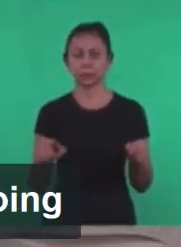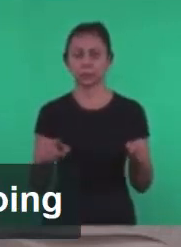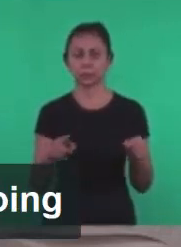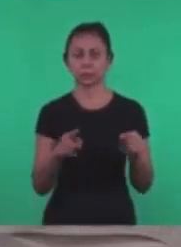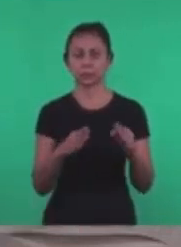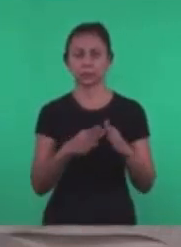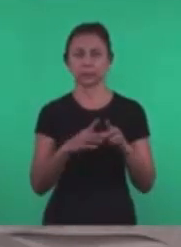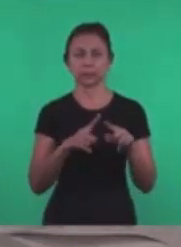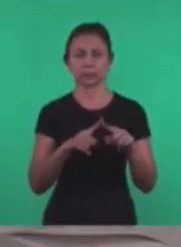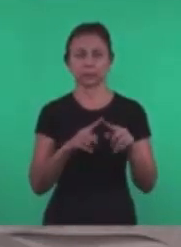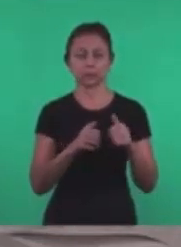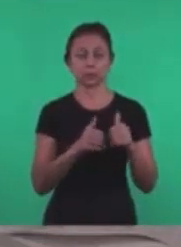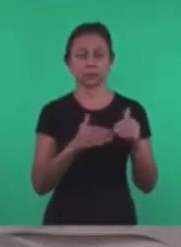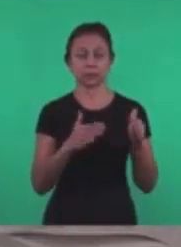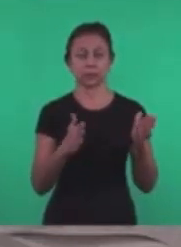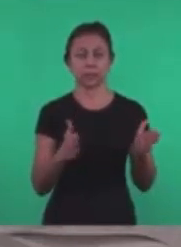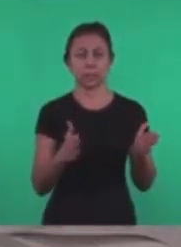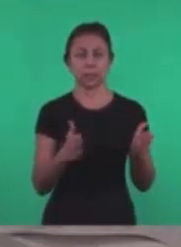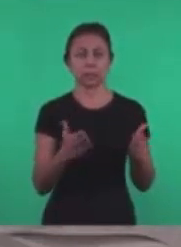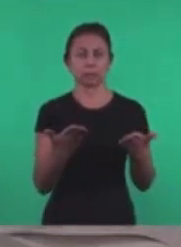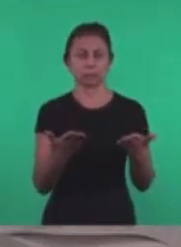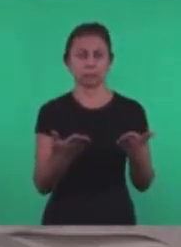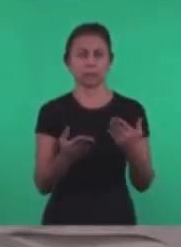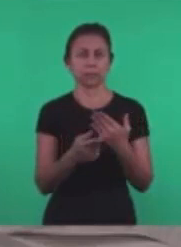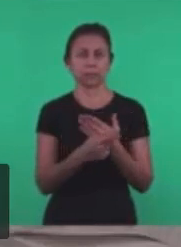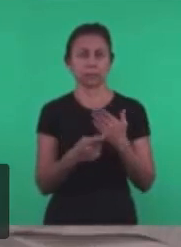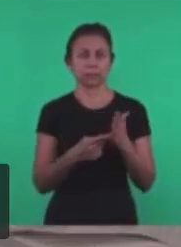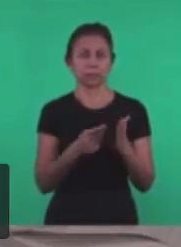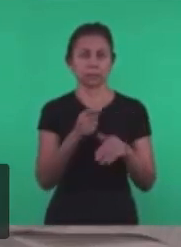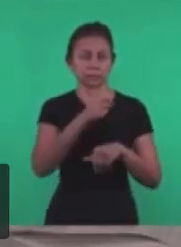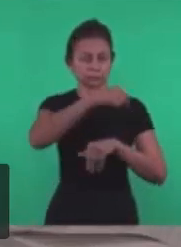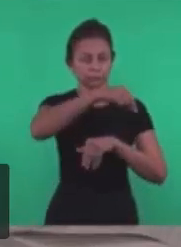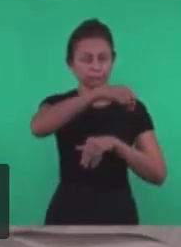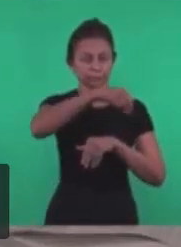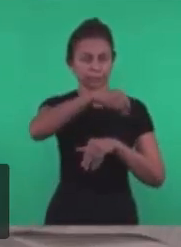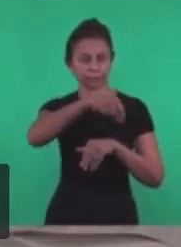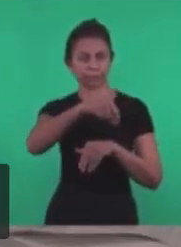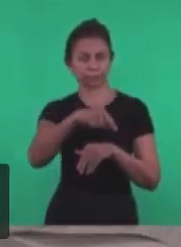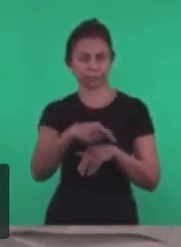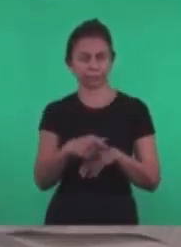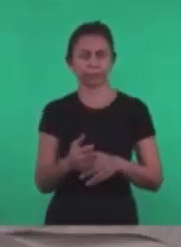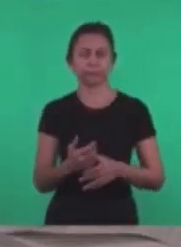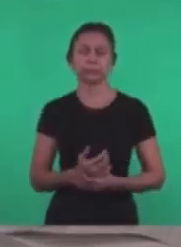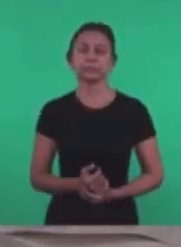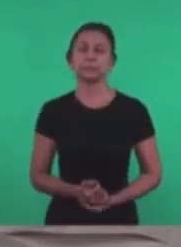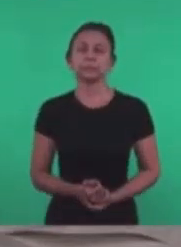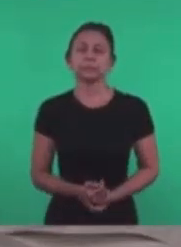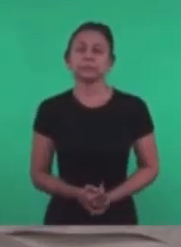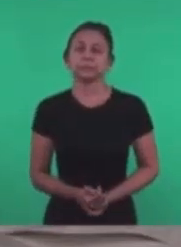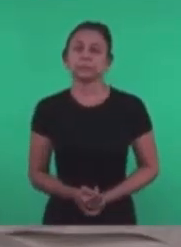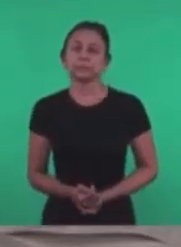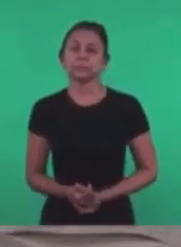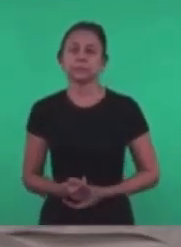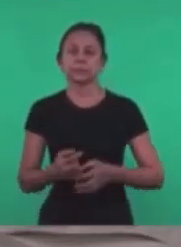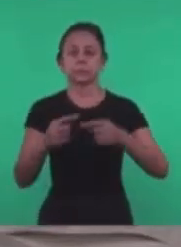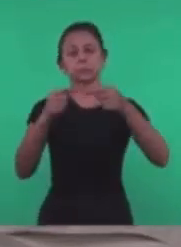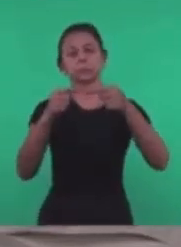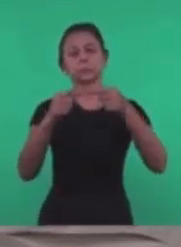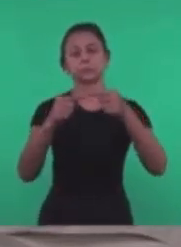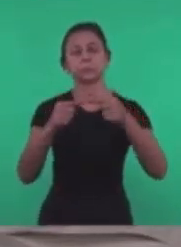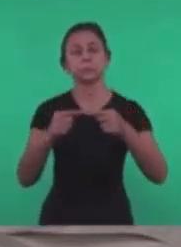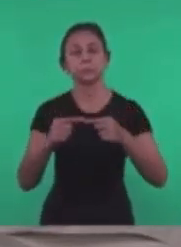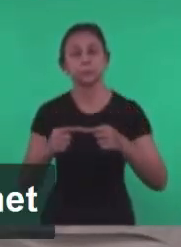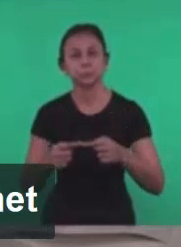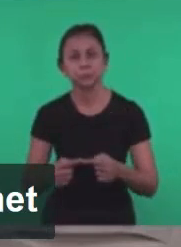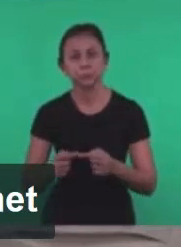semeadura Conforme foi falado Na explicação anterior No início Do nosso assunto Aqui hoje pela manhã E ela está ligada Exatamente A